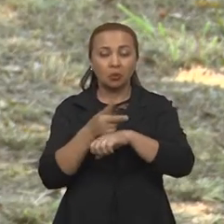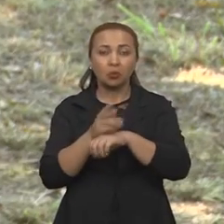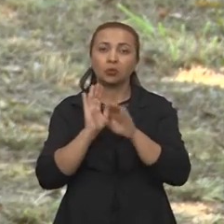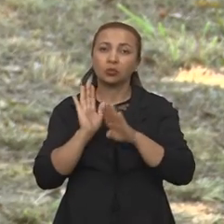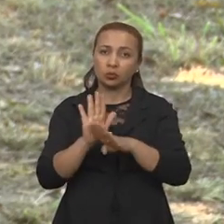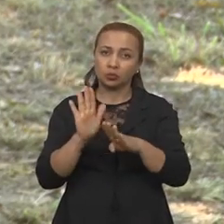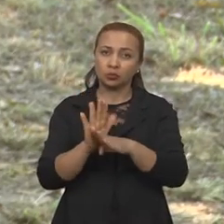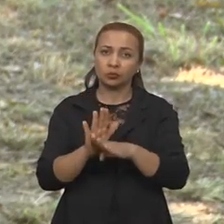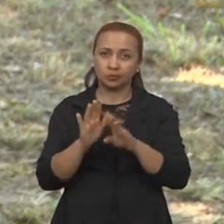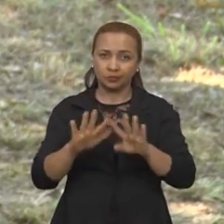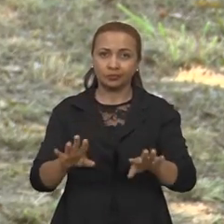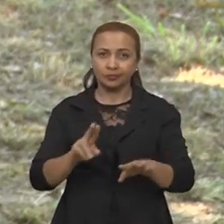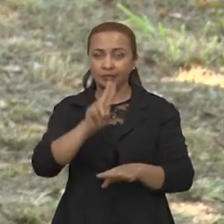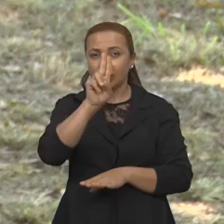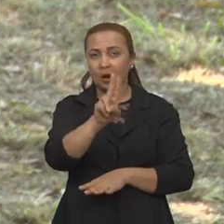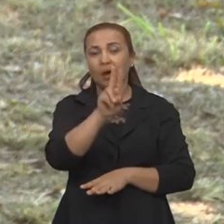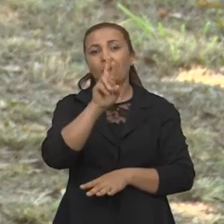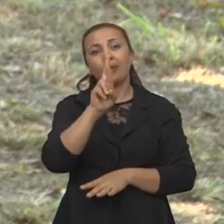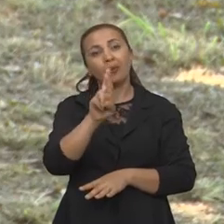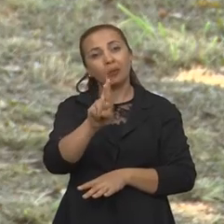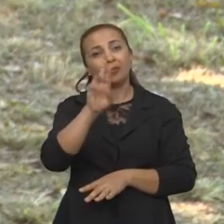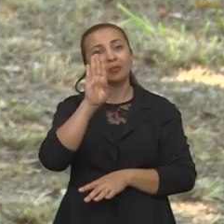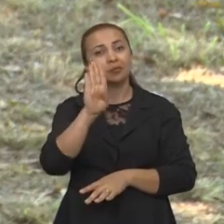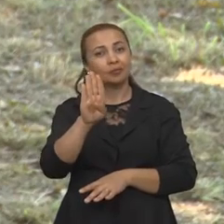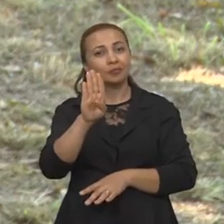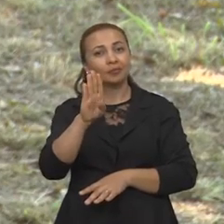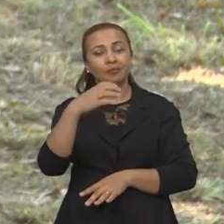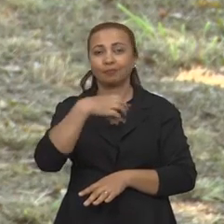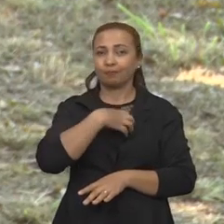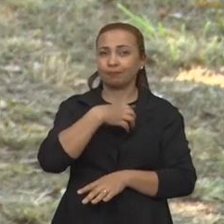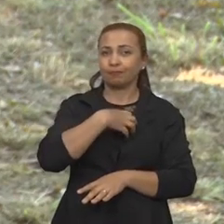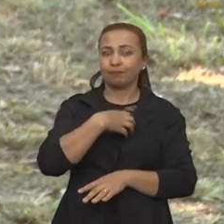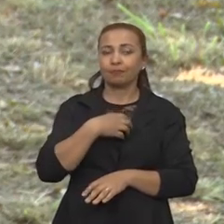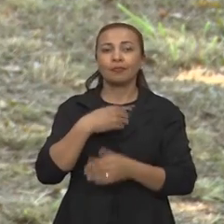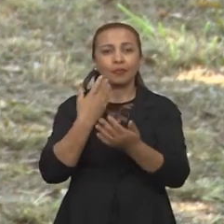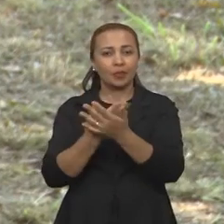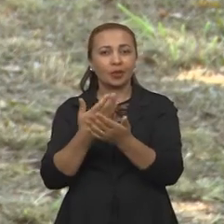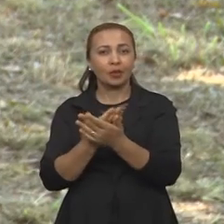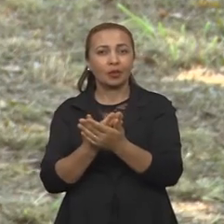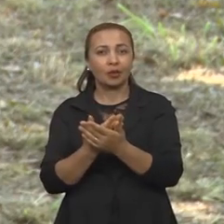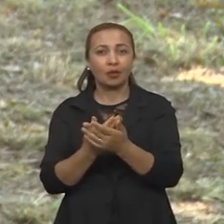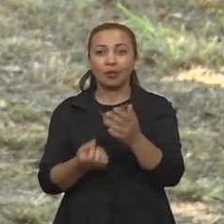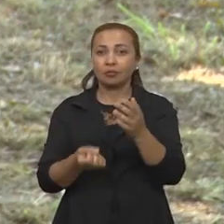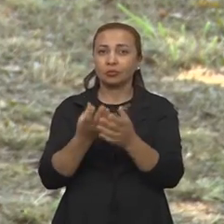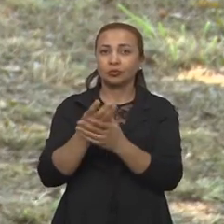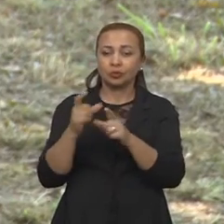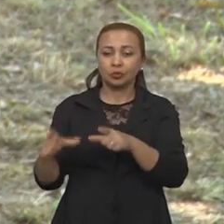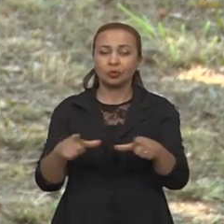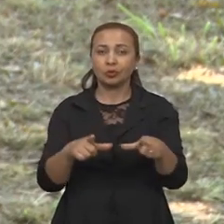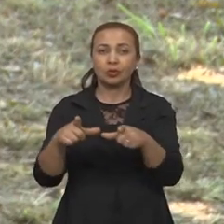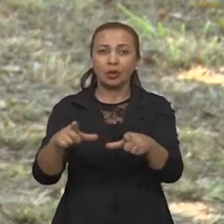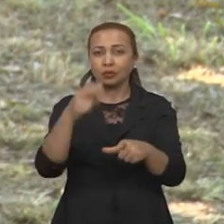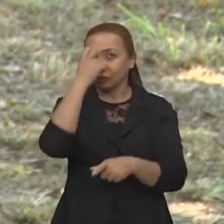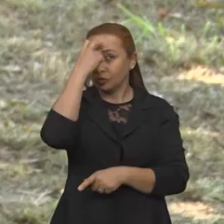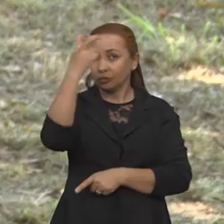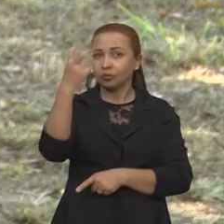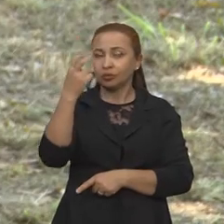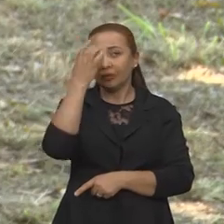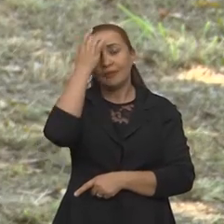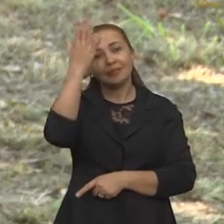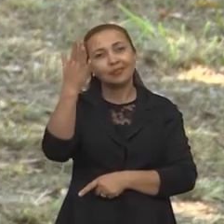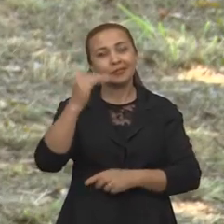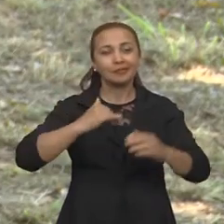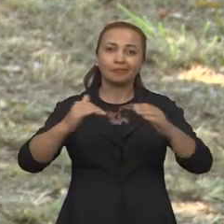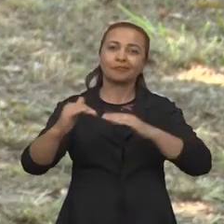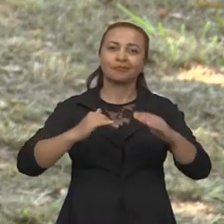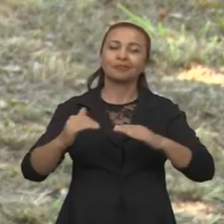colaborar nesse sentido, a Universidade Federal do Recôncavo da Bahia estuda a criação de um piso tátil e inteligente que